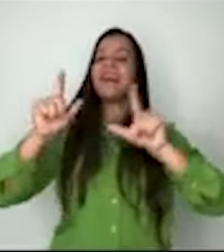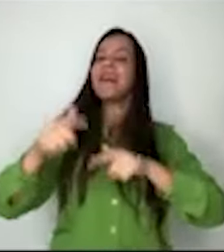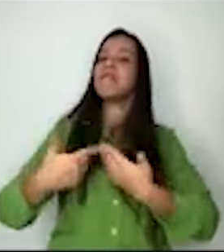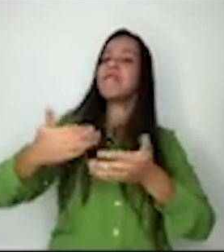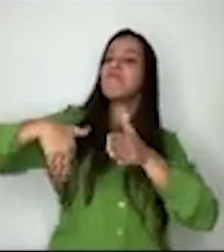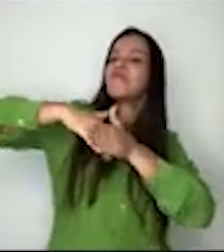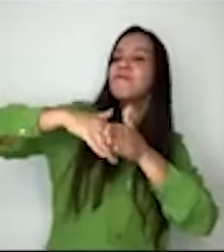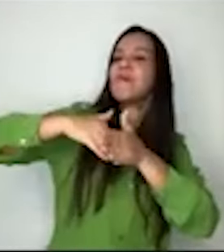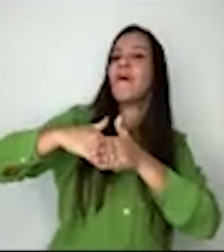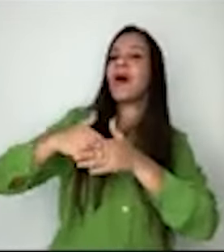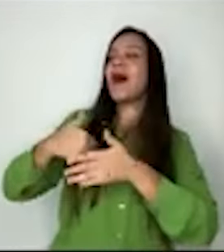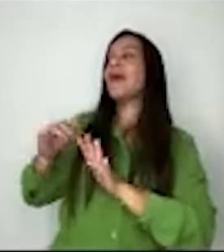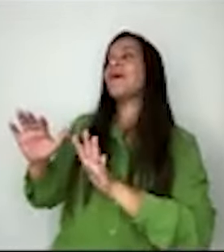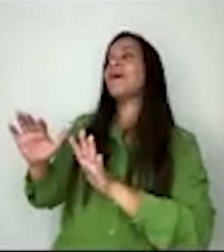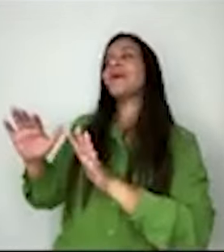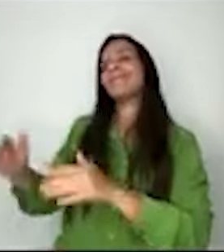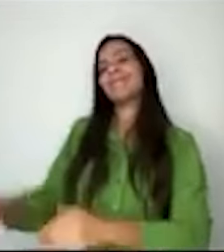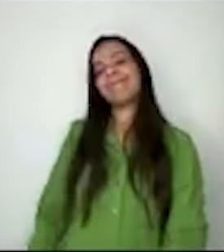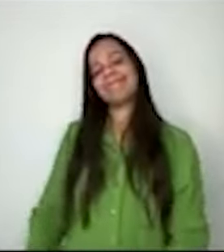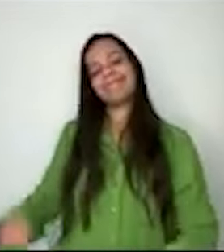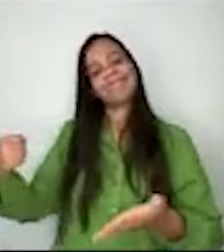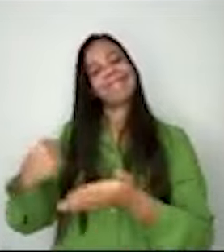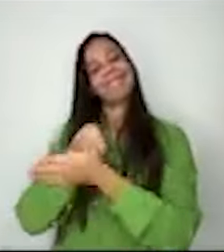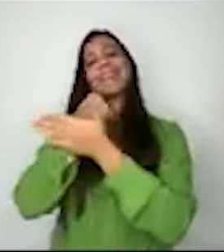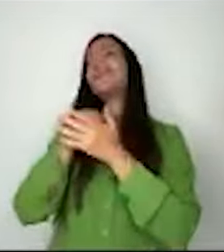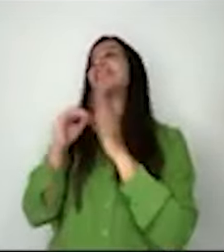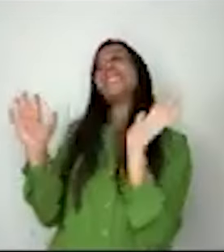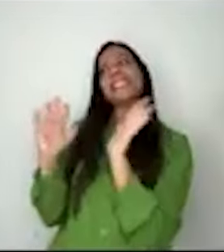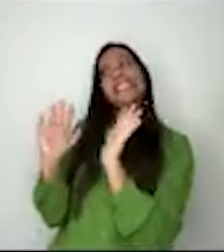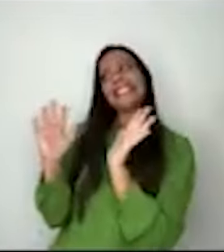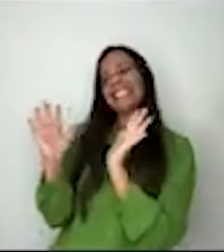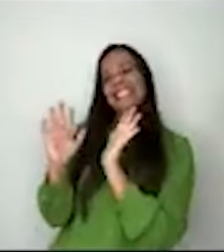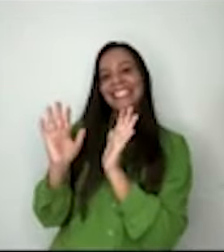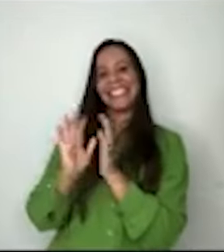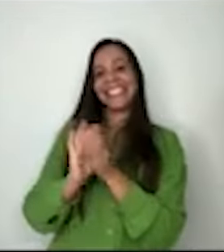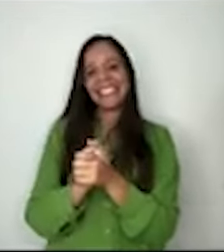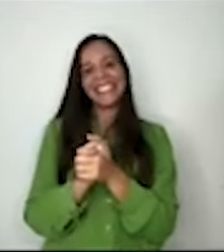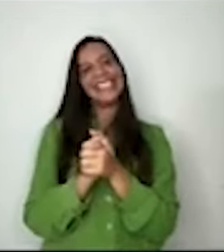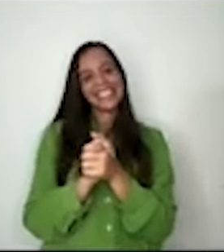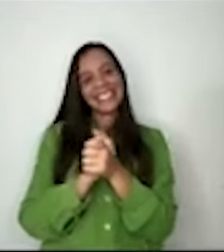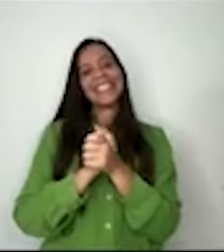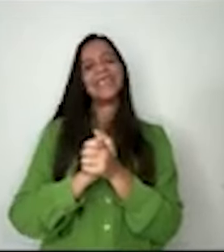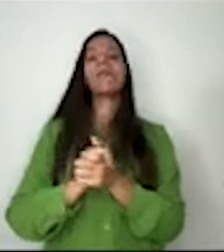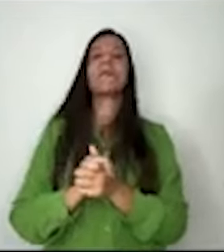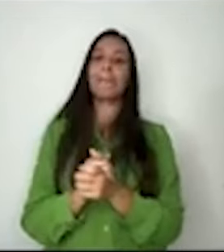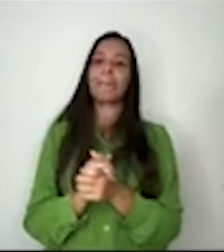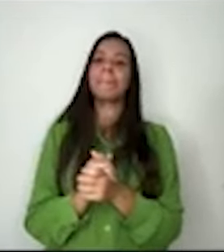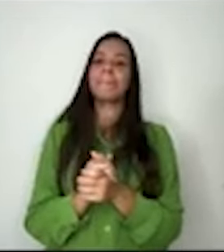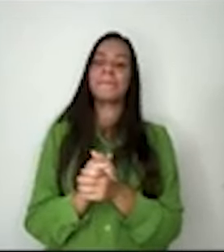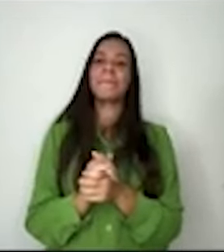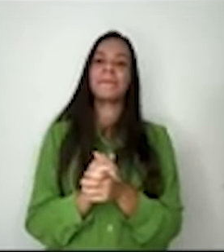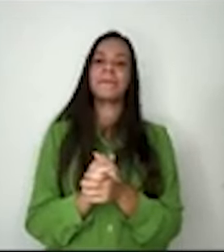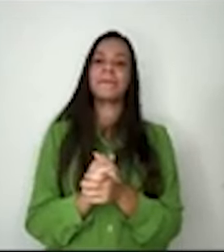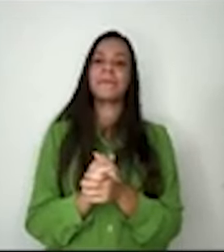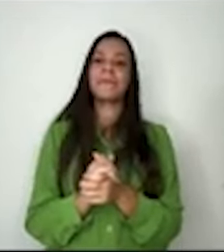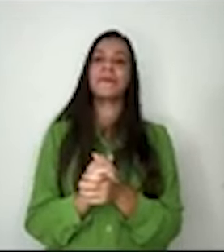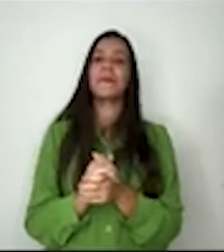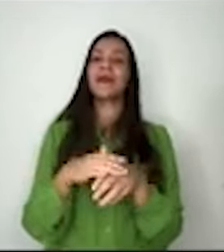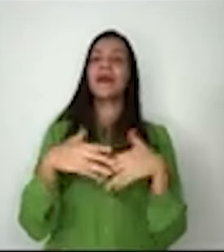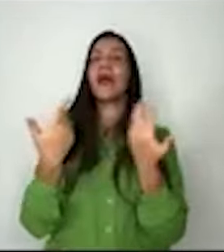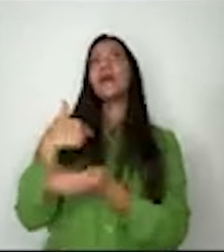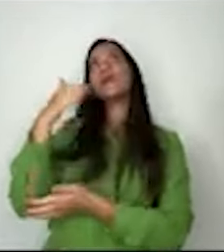Eu quero dizer que eu sou outro, possivelmente com uma vida muito mais dura. Eu imaginei